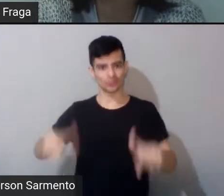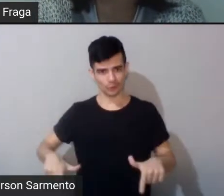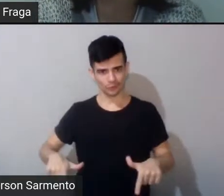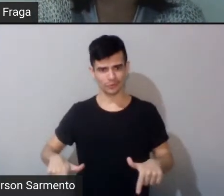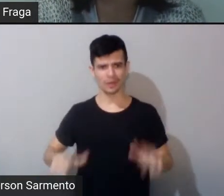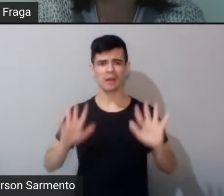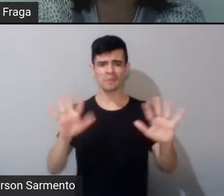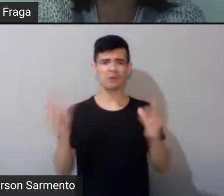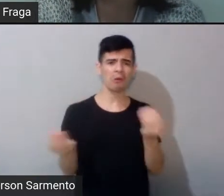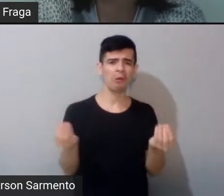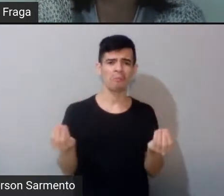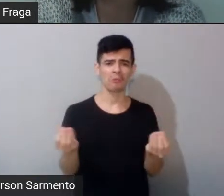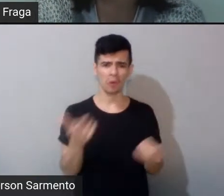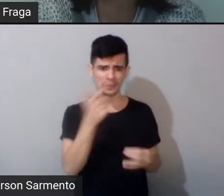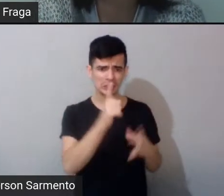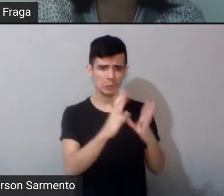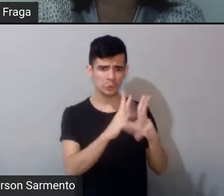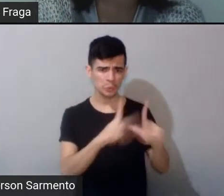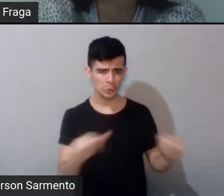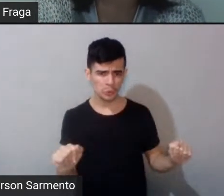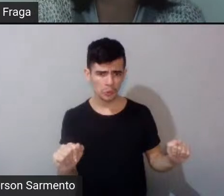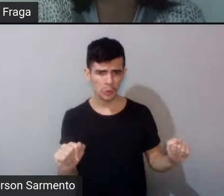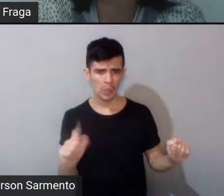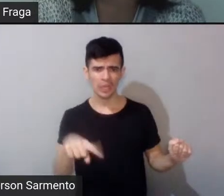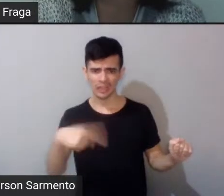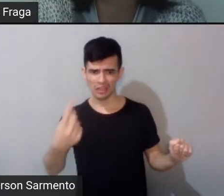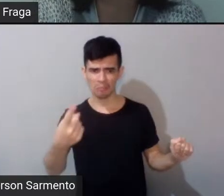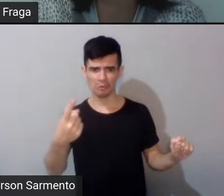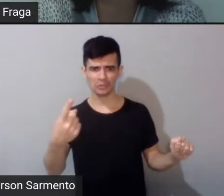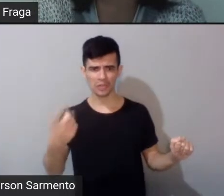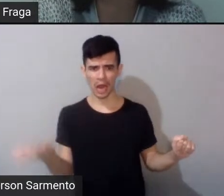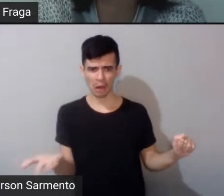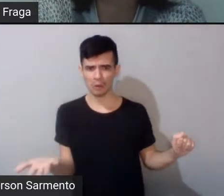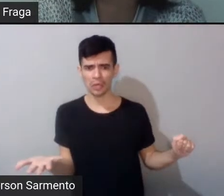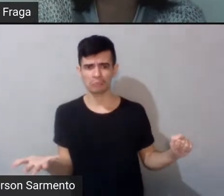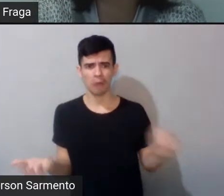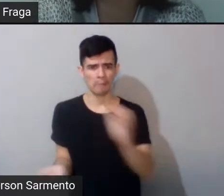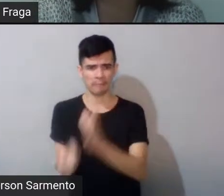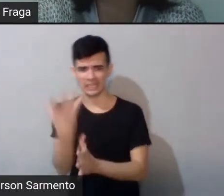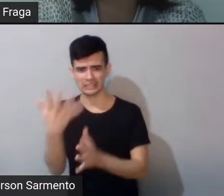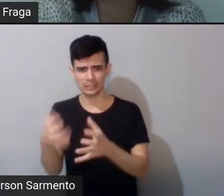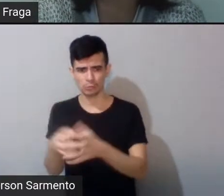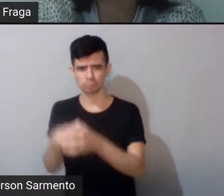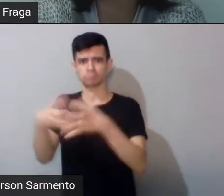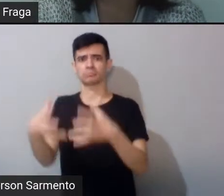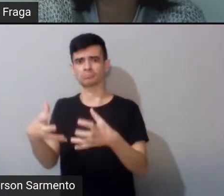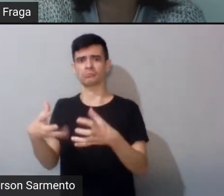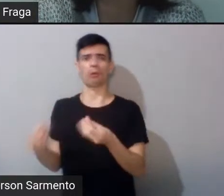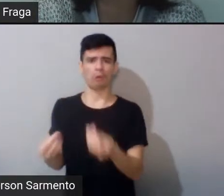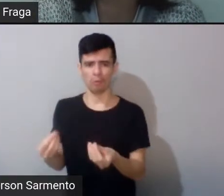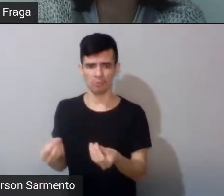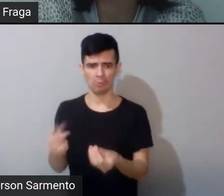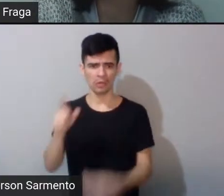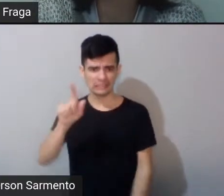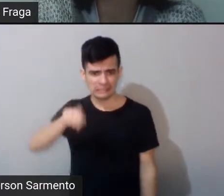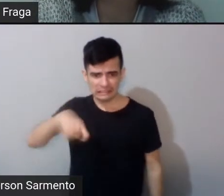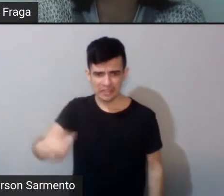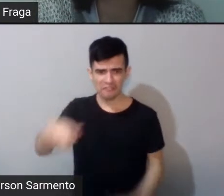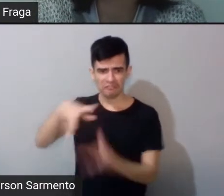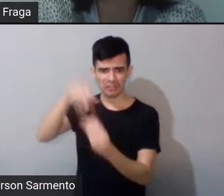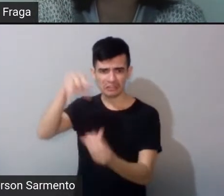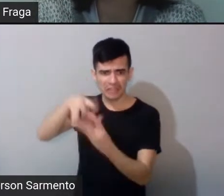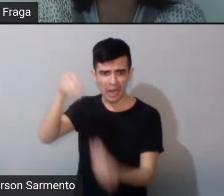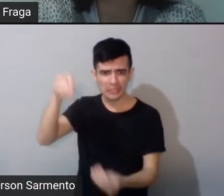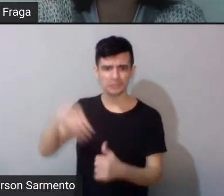Estavam extintos e agora já estão aparecendo de novo, são fantasmas, são oportunistas, são falsos índios. O que é esse